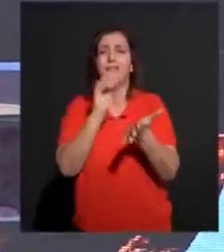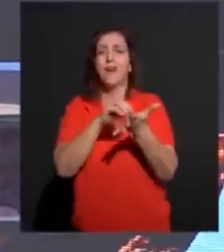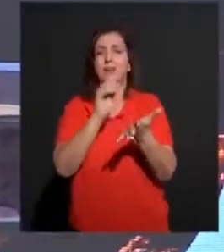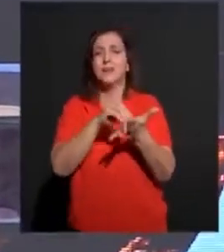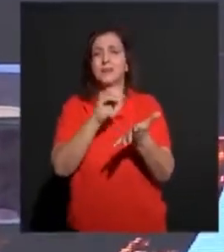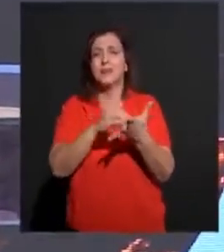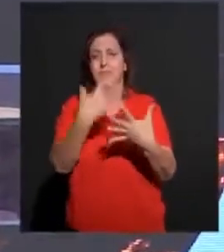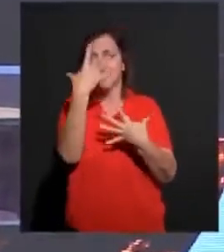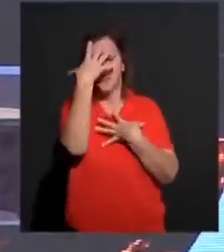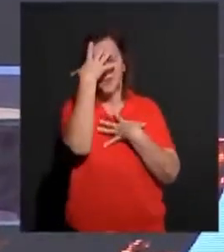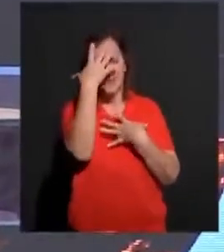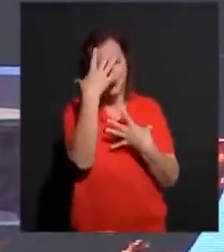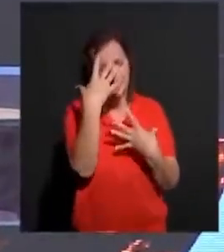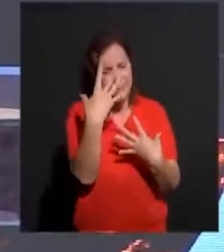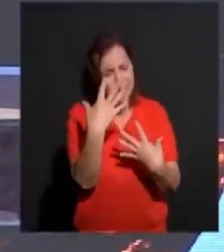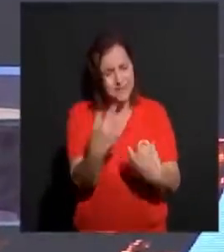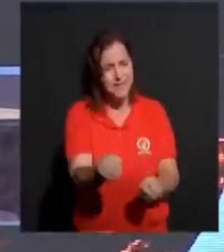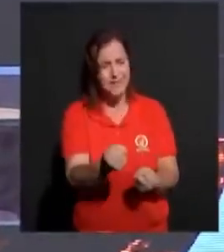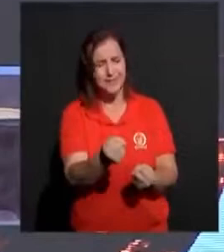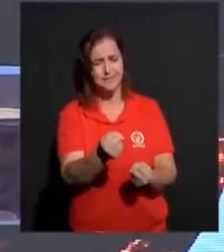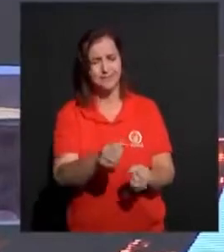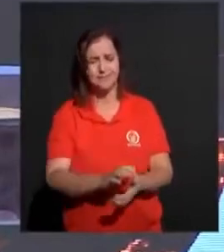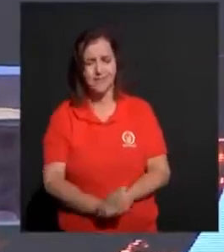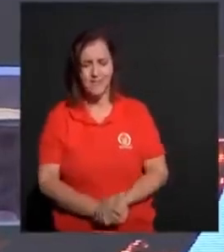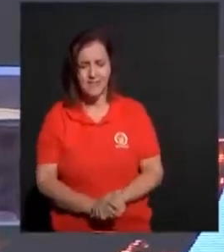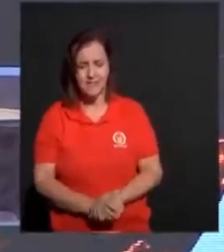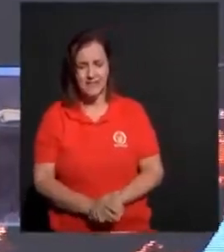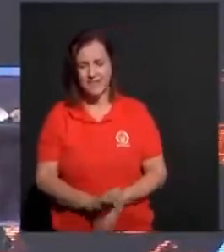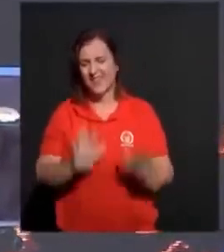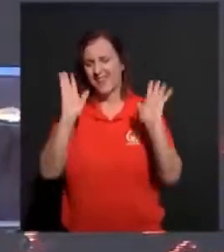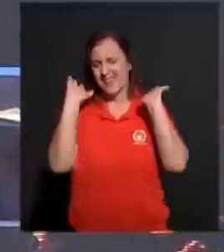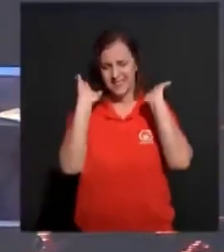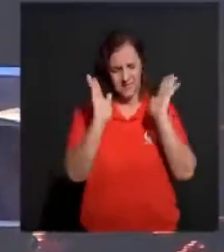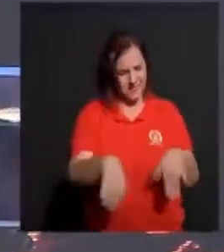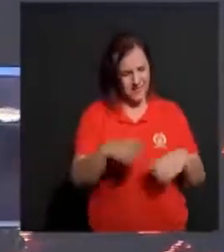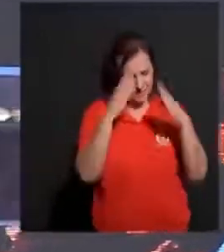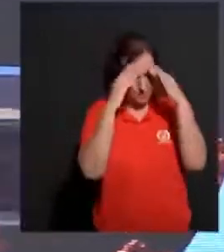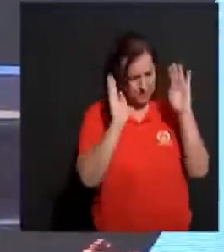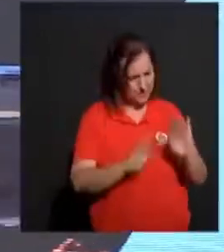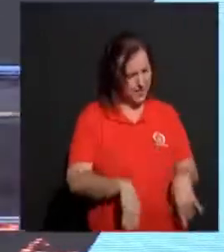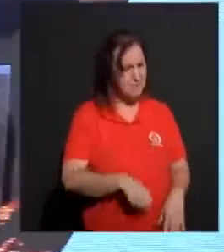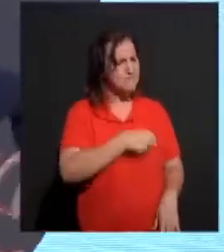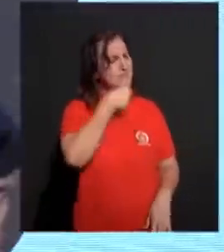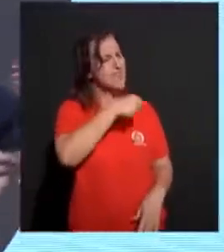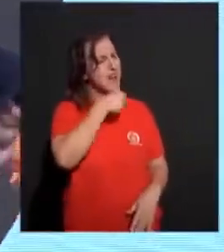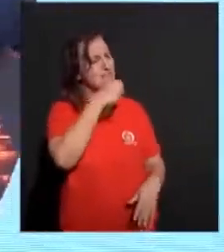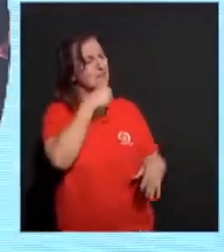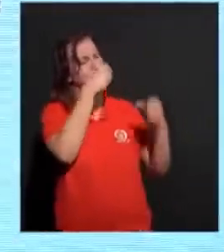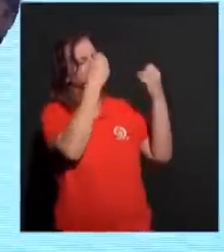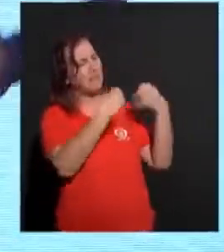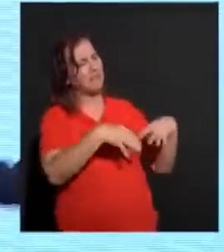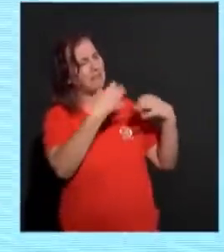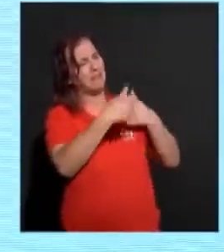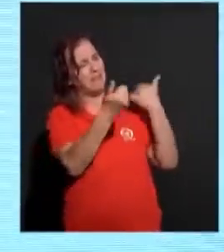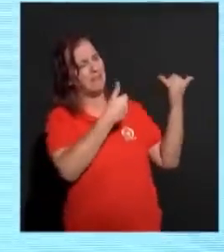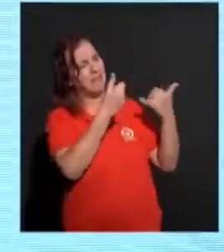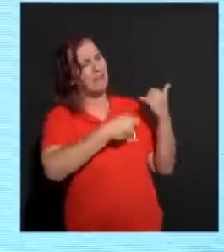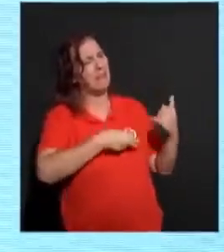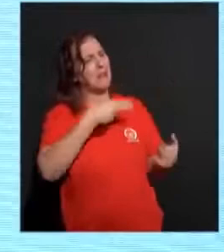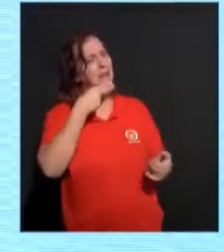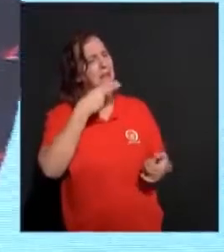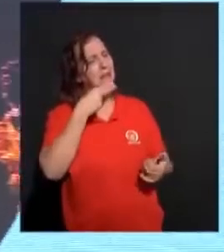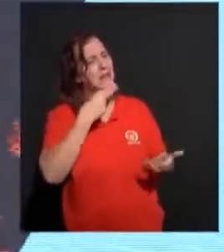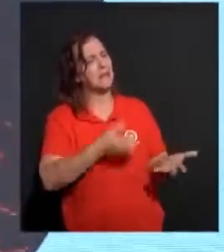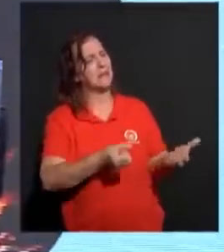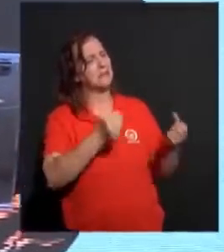incredulidade tomou conta do seu coração. talvez você fale. Eu já ouvi tantas coisas. Desde a minha avó. Minha avó falava isso. Minha bisavó falava